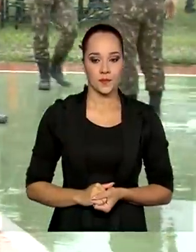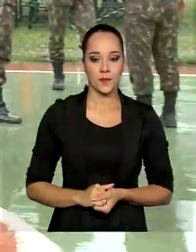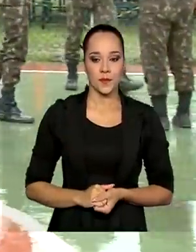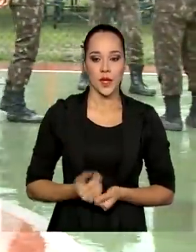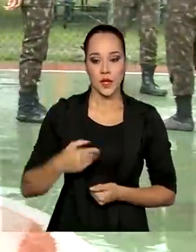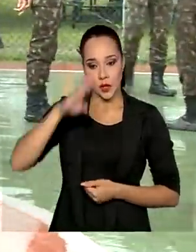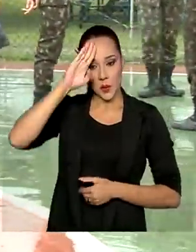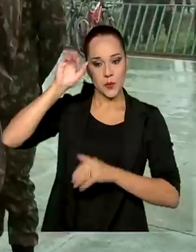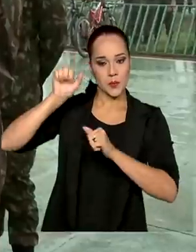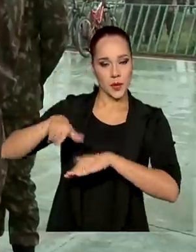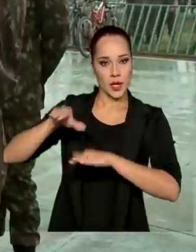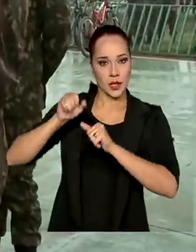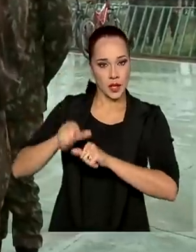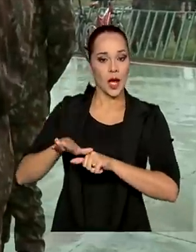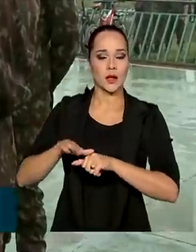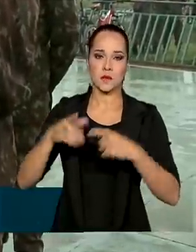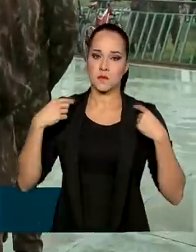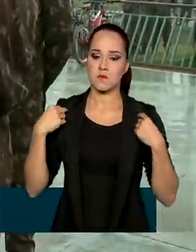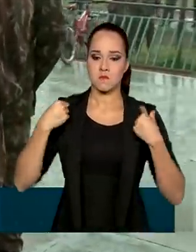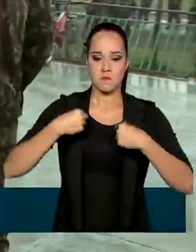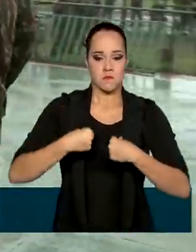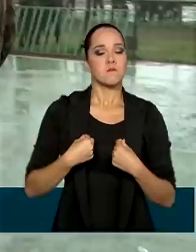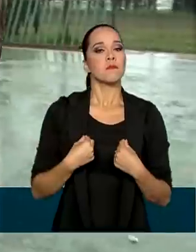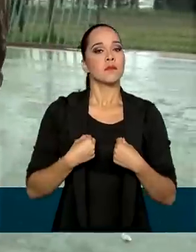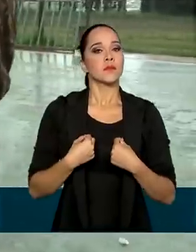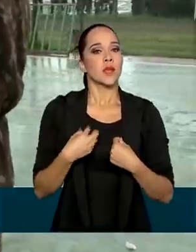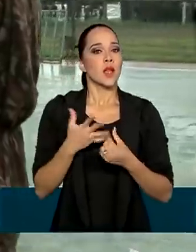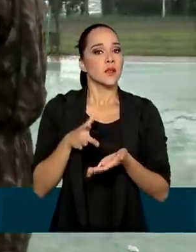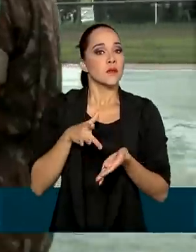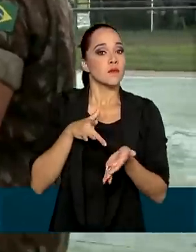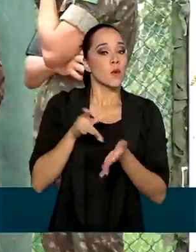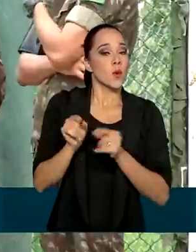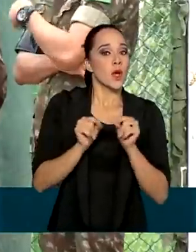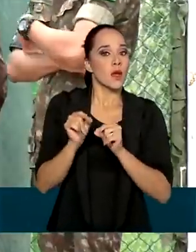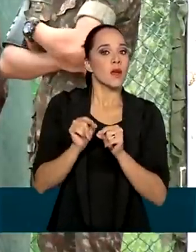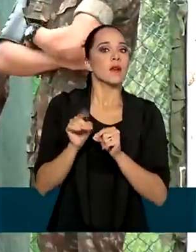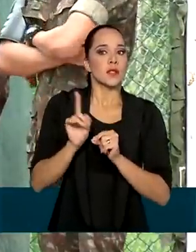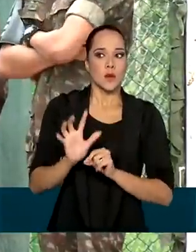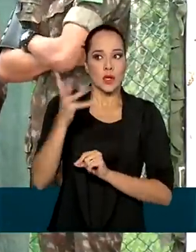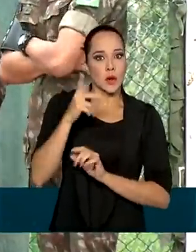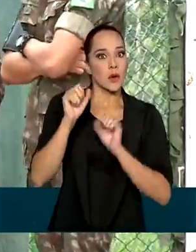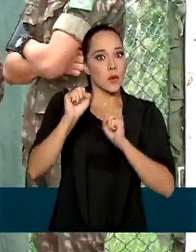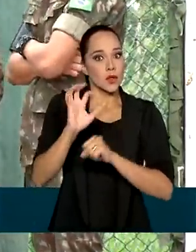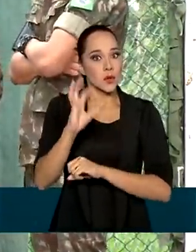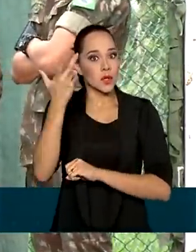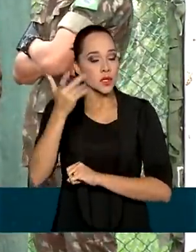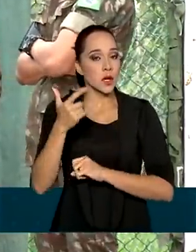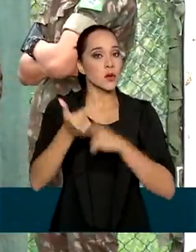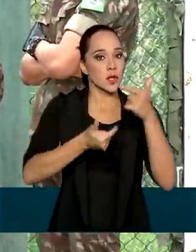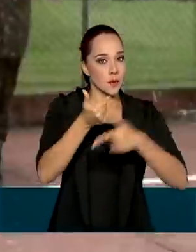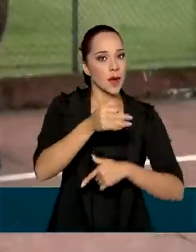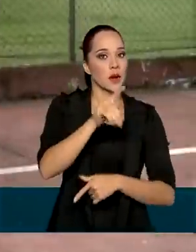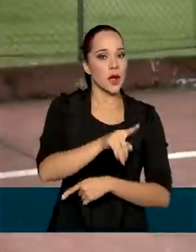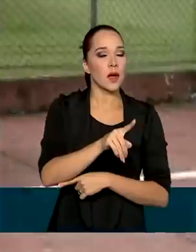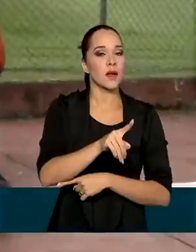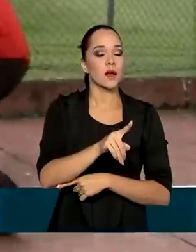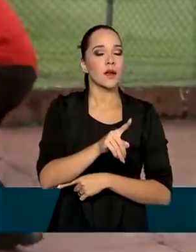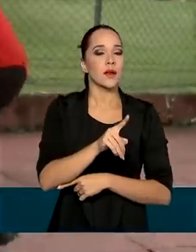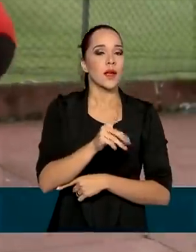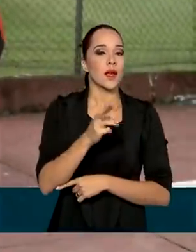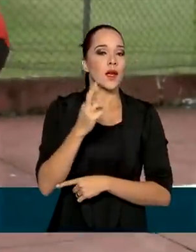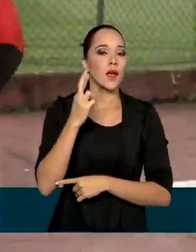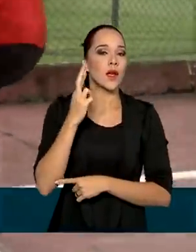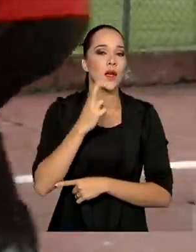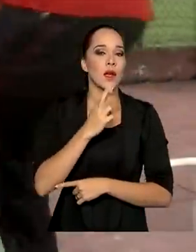Militares apaisana e uniformizados simularam situações que podem ocorrer durante a missão em Roraima. Neste